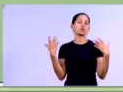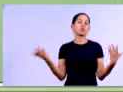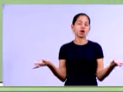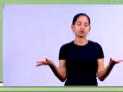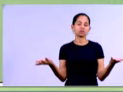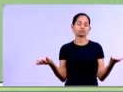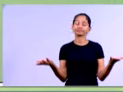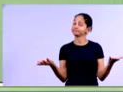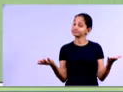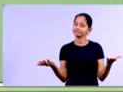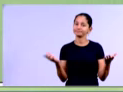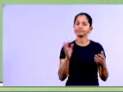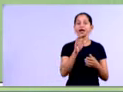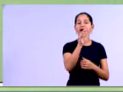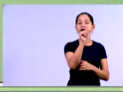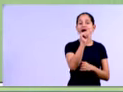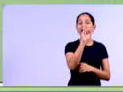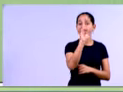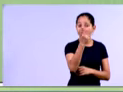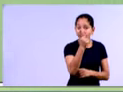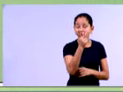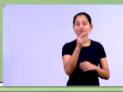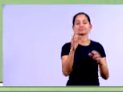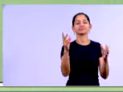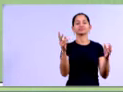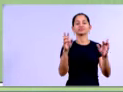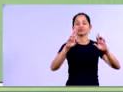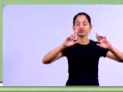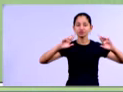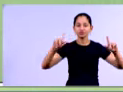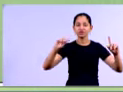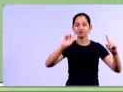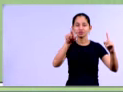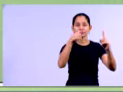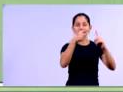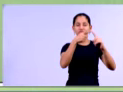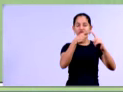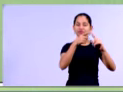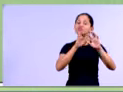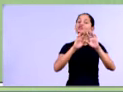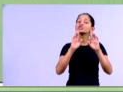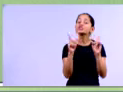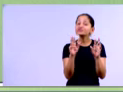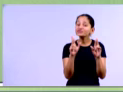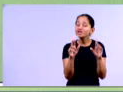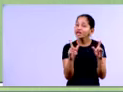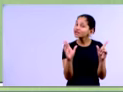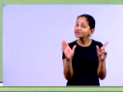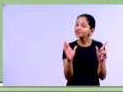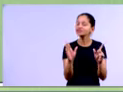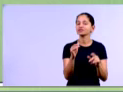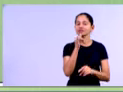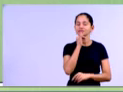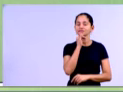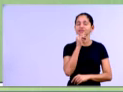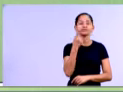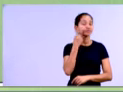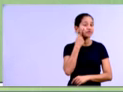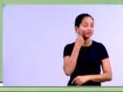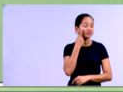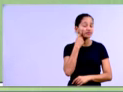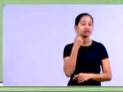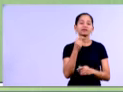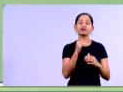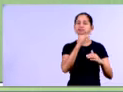né, quociente do valor da conta do exercício atual pelo valor da conta do exercício anterior, né, nós vamos ver isso, que